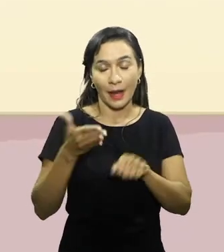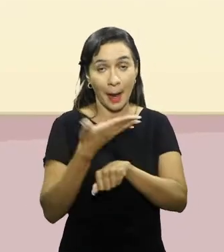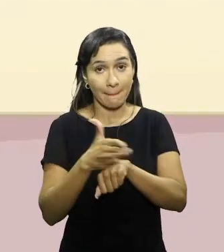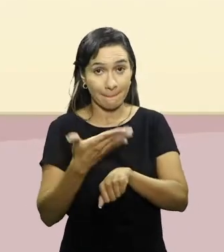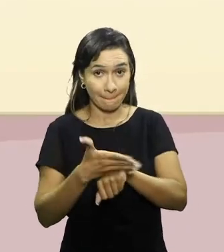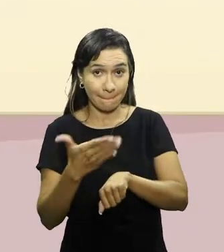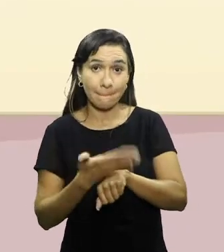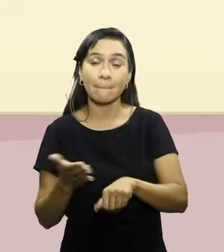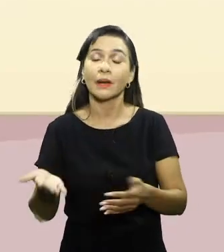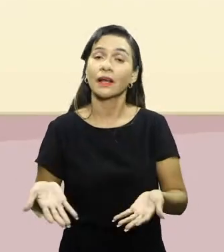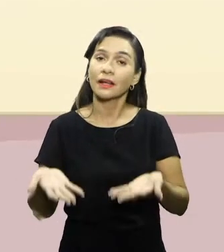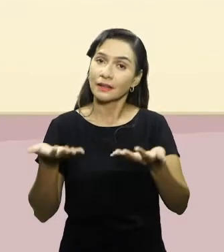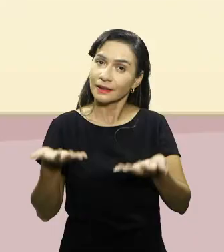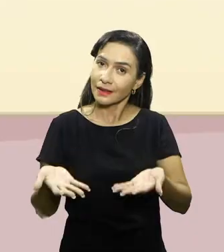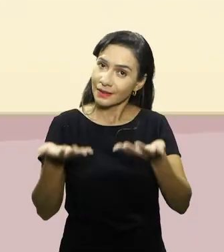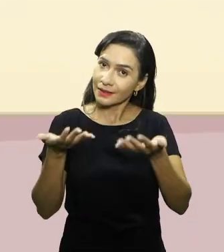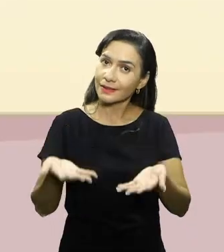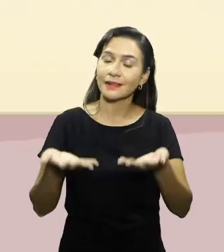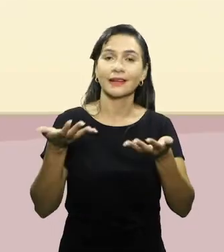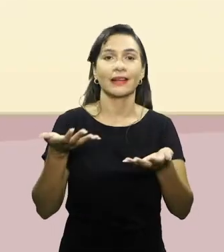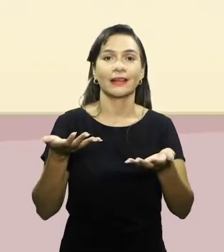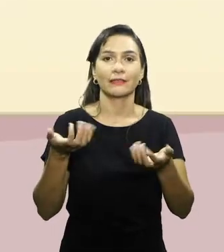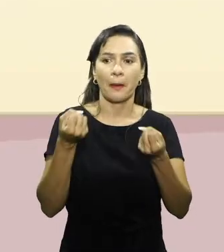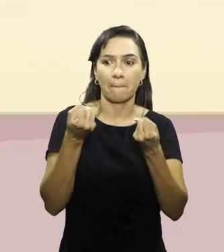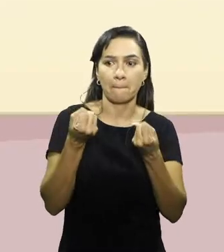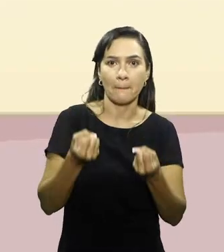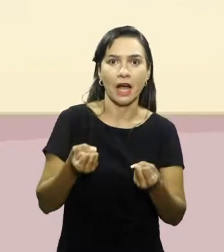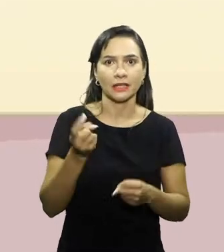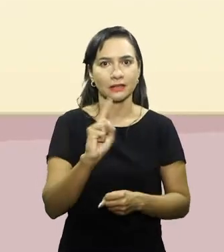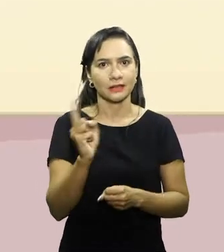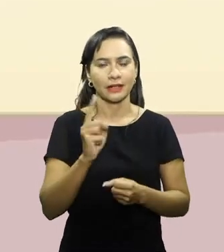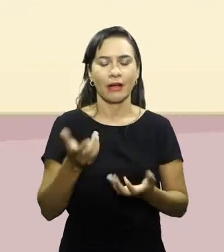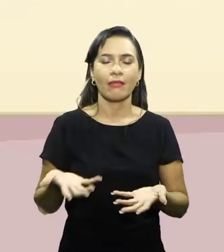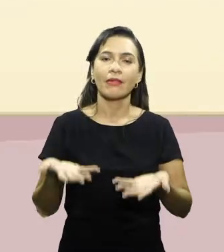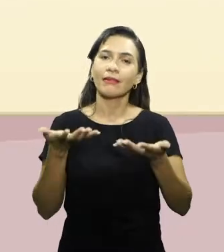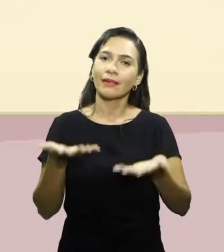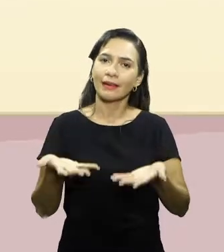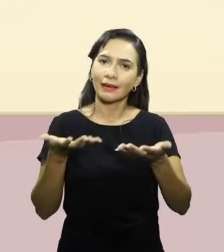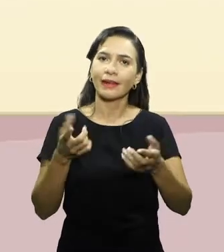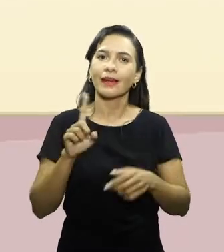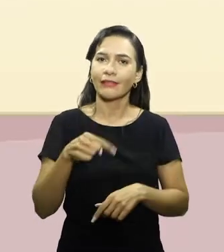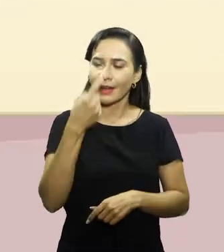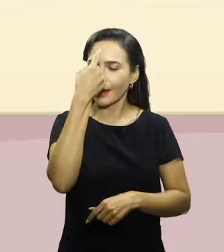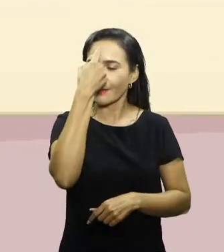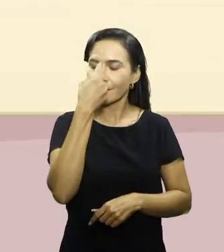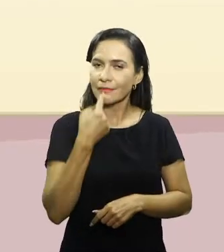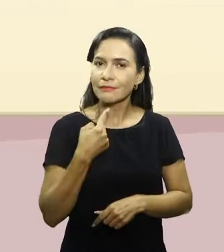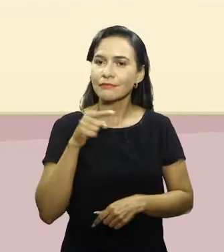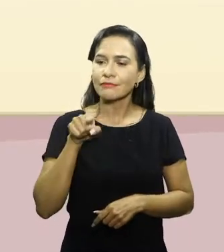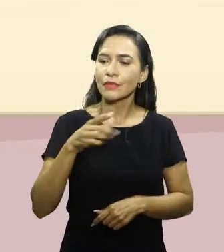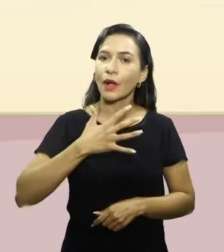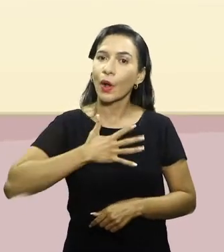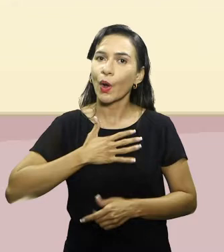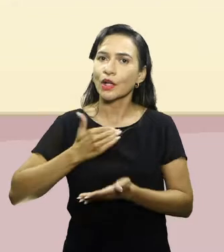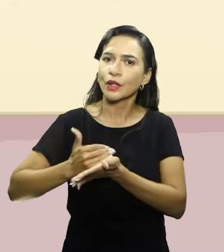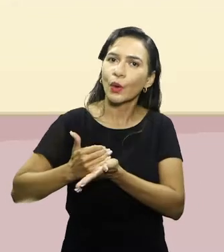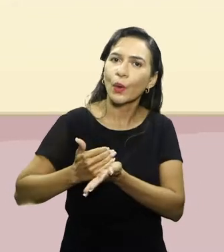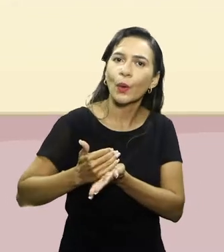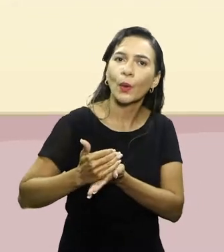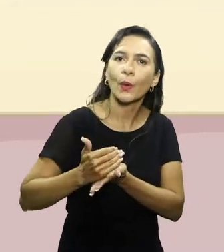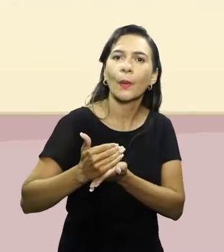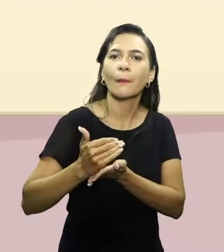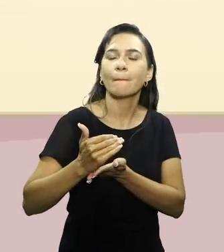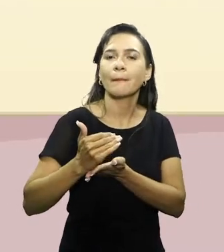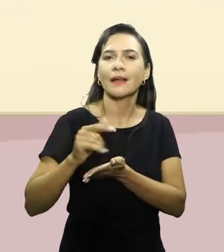tipo de atividade, de exercício, que tem uma intensidade leve, geralmente para aquele perfil de pessoa iniciante, que estava